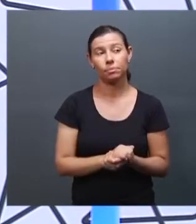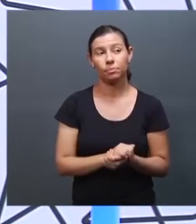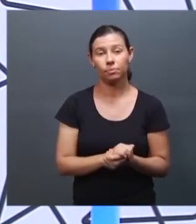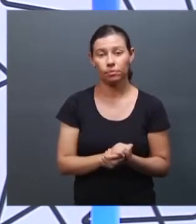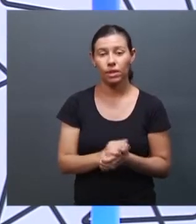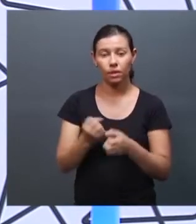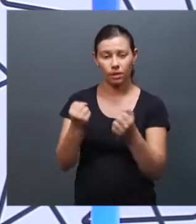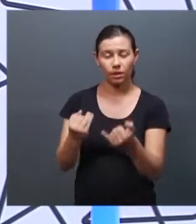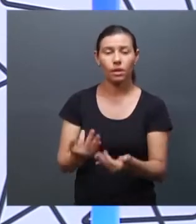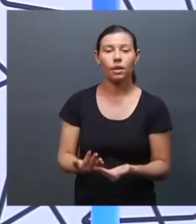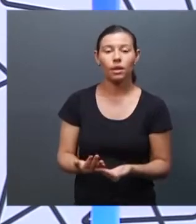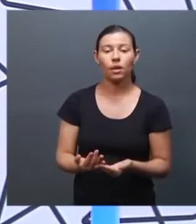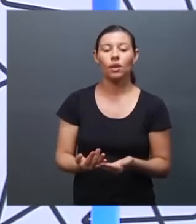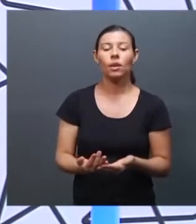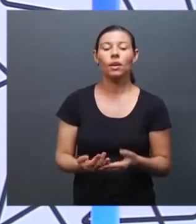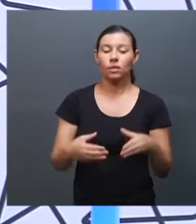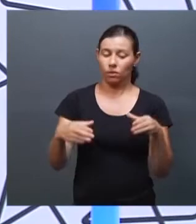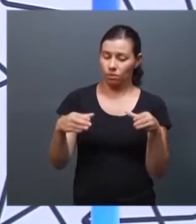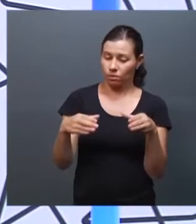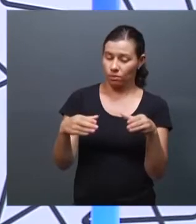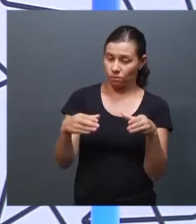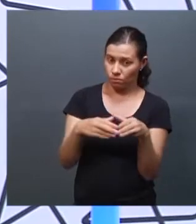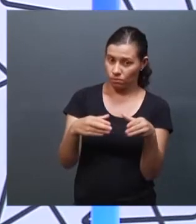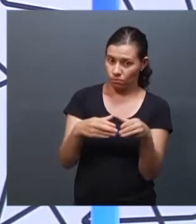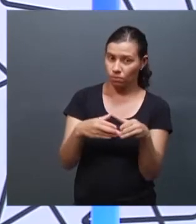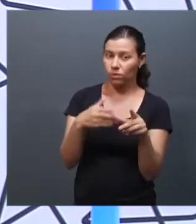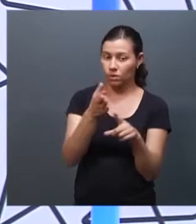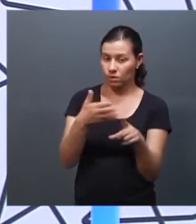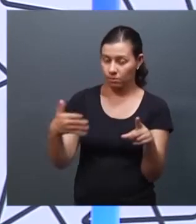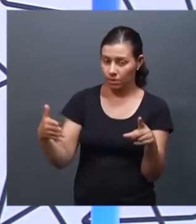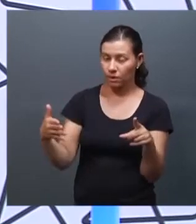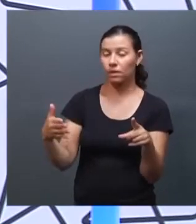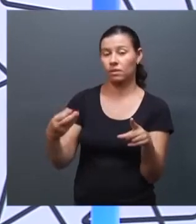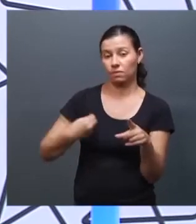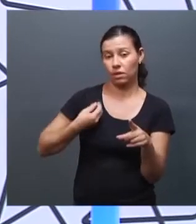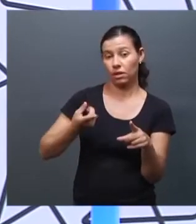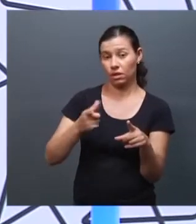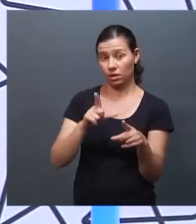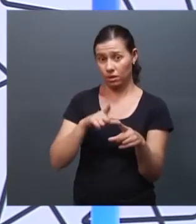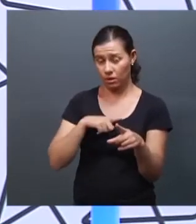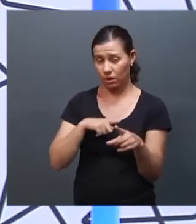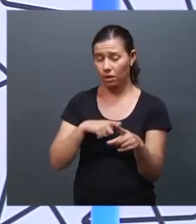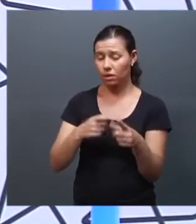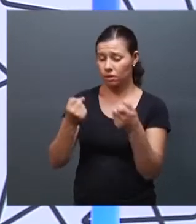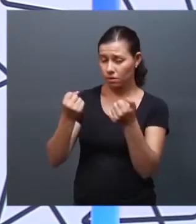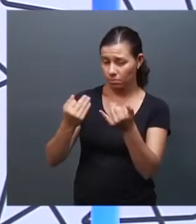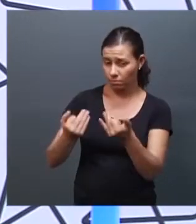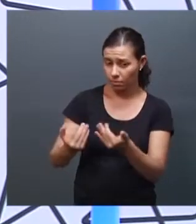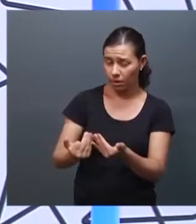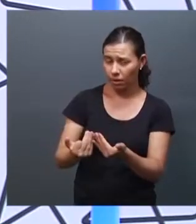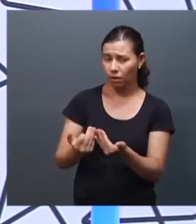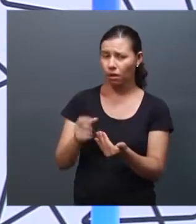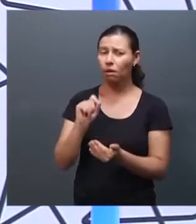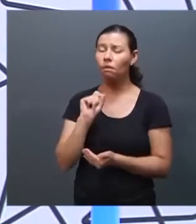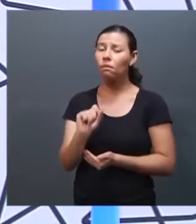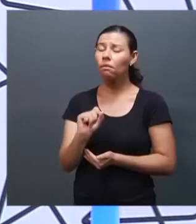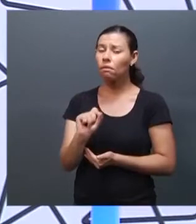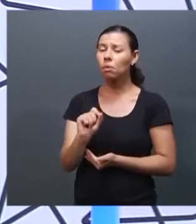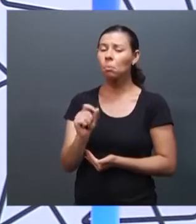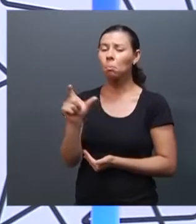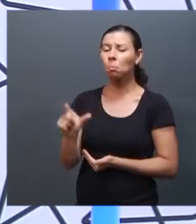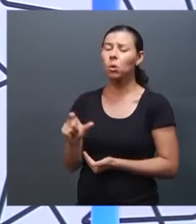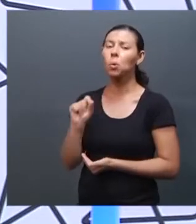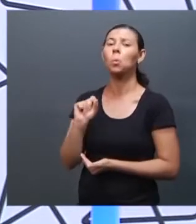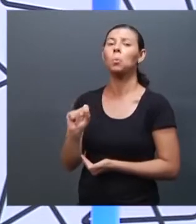existem e vocês têm o direito de existir e de dizer quem são então eu entendo que foi já foi uma